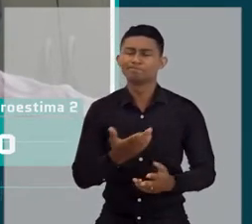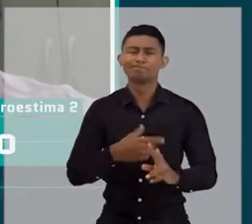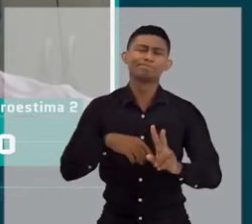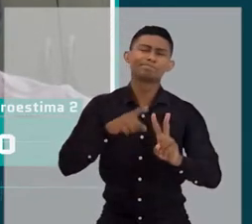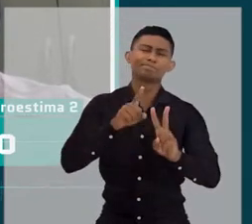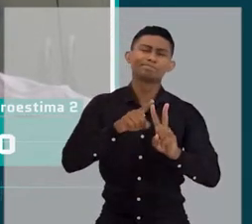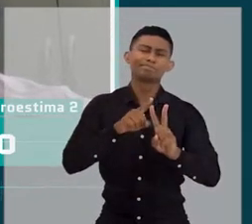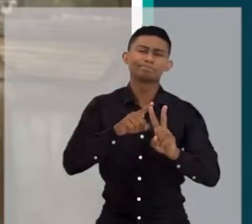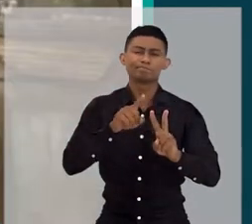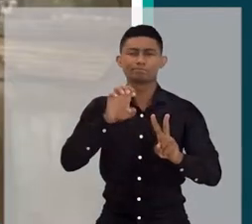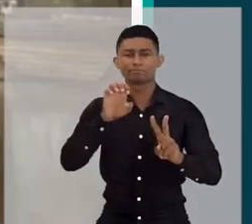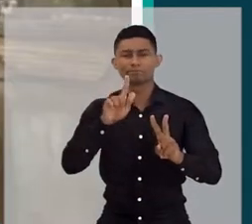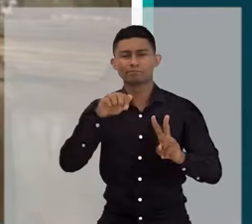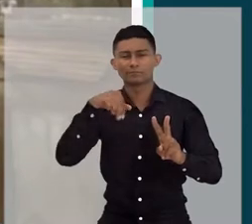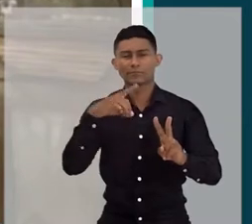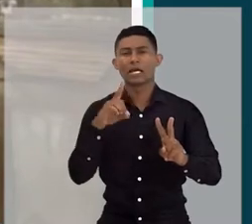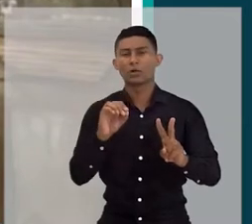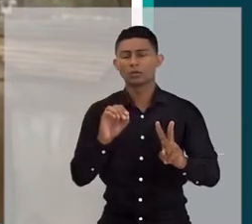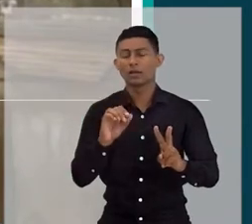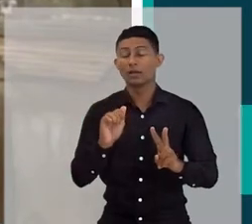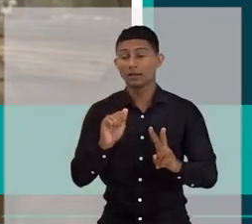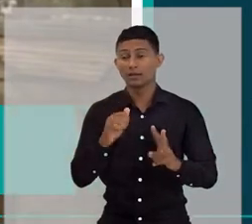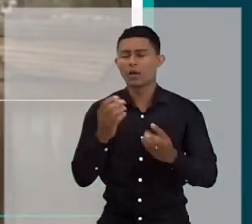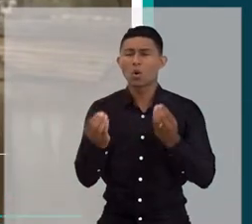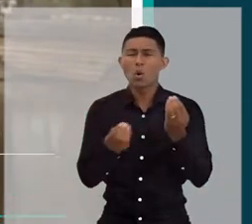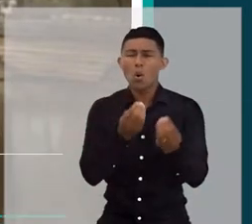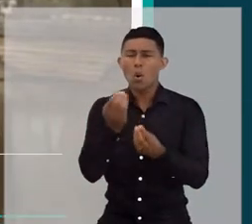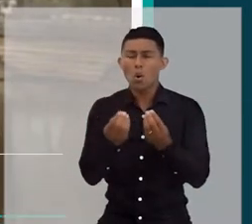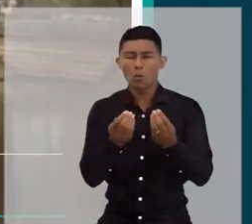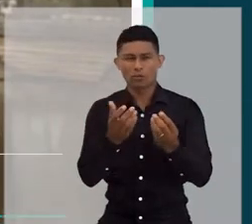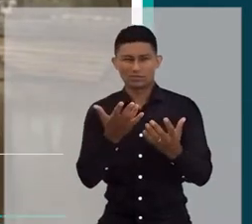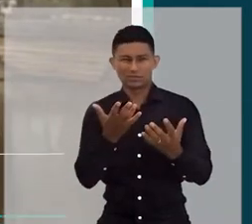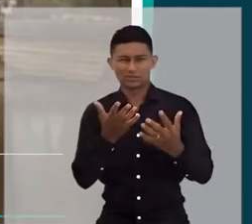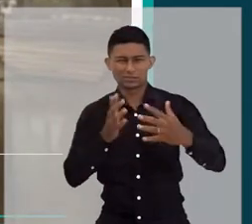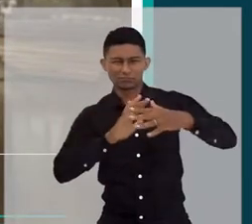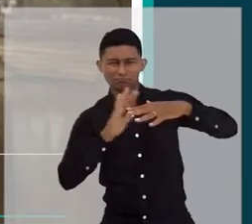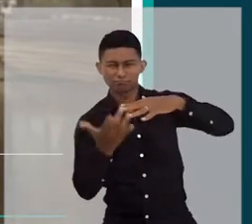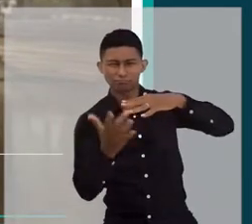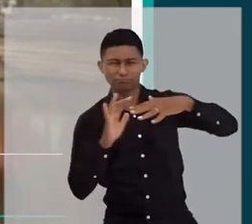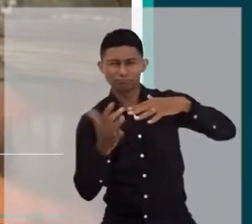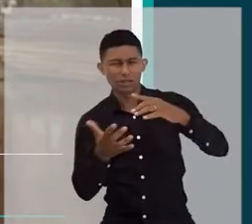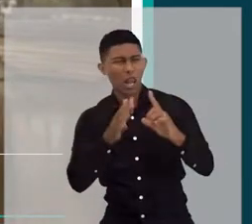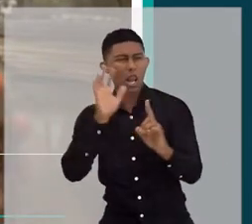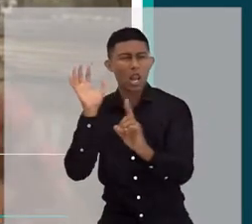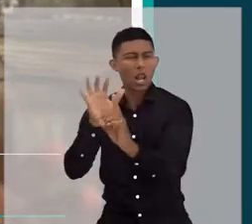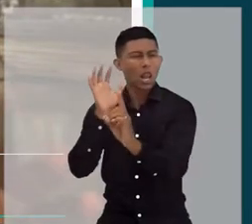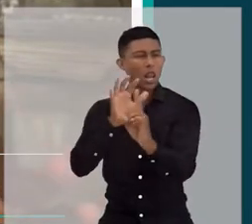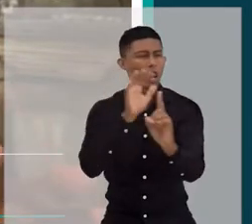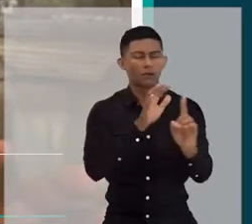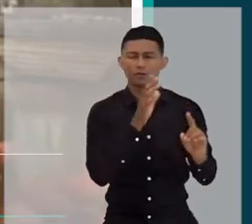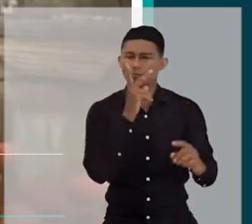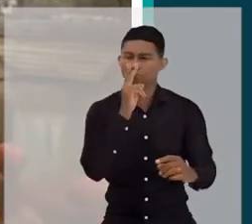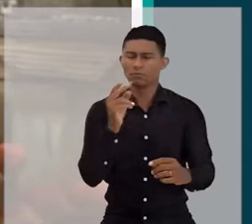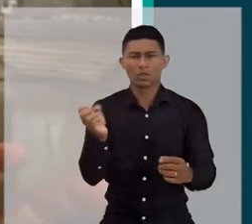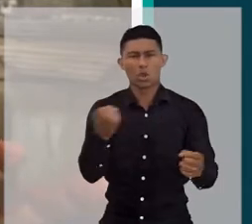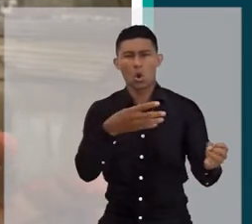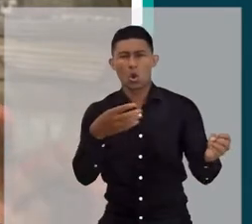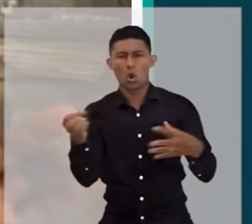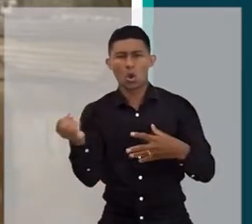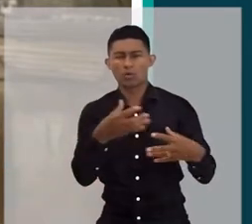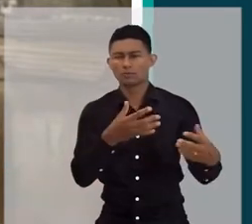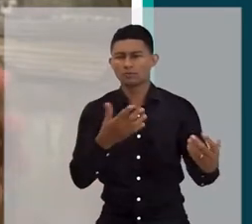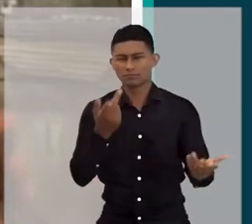Guinalda, como é que funciona esse mercado de influência digital? Que é um mercado relativamente novo, né?